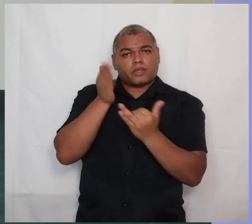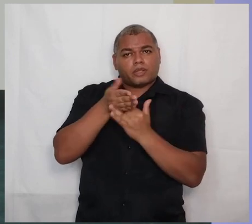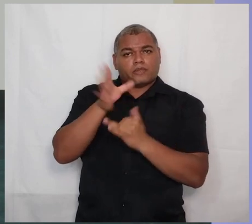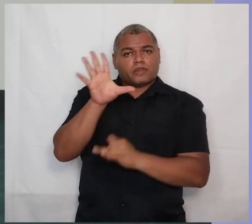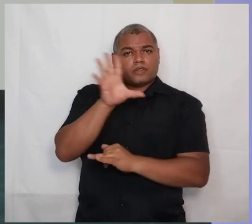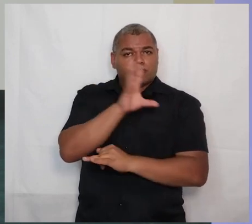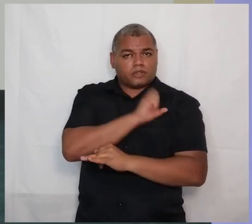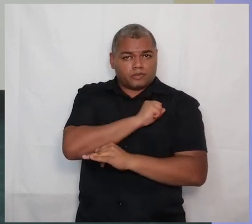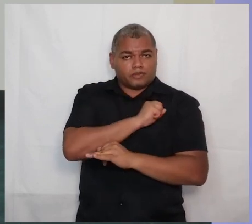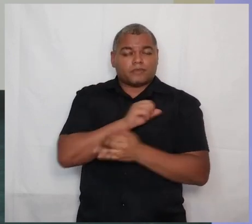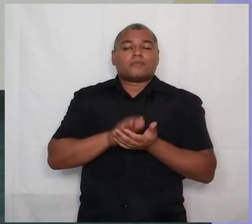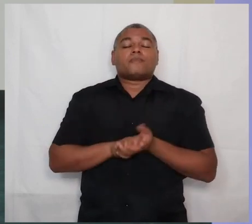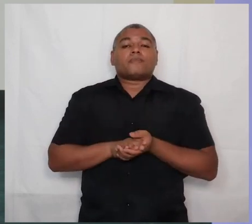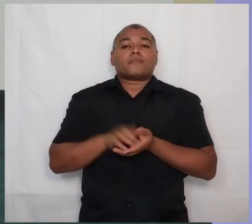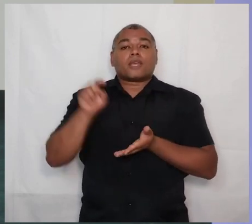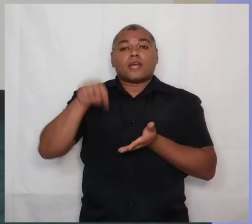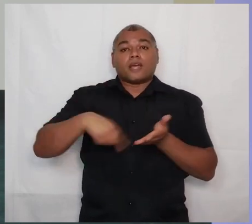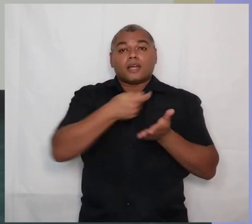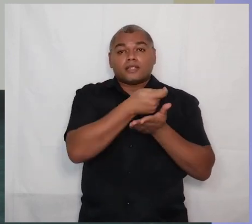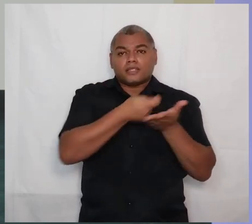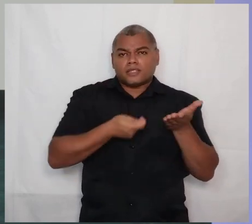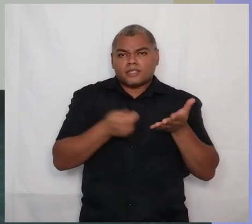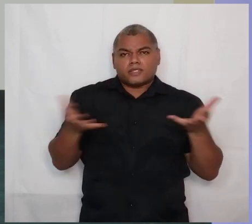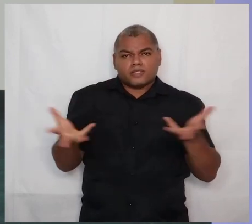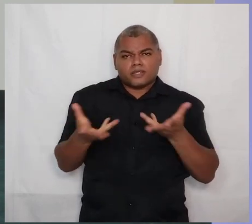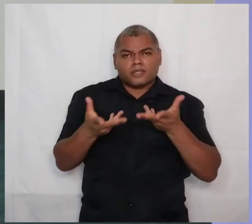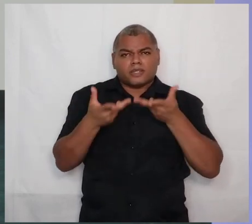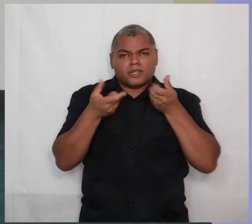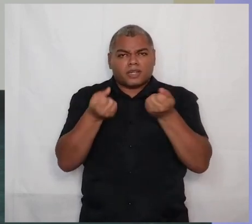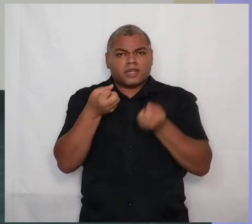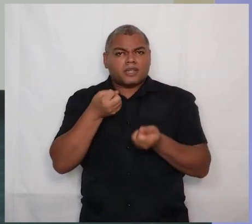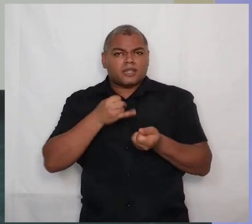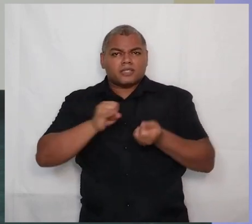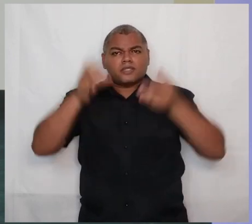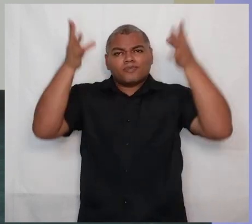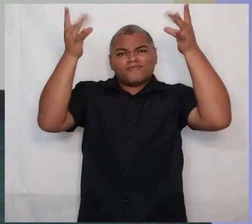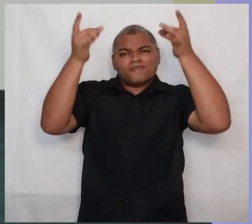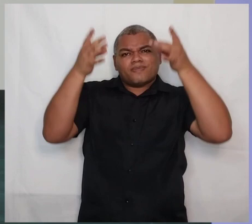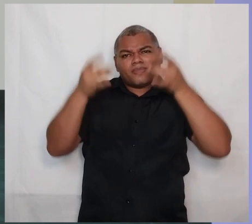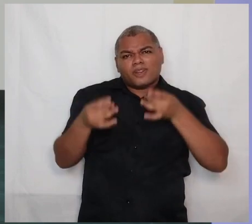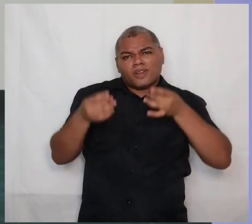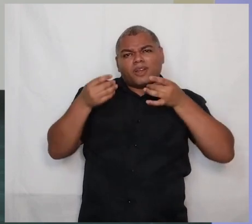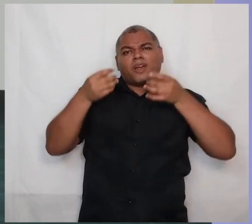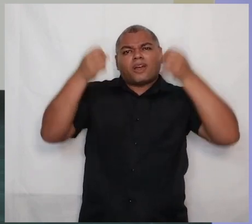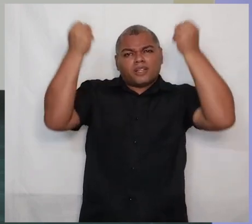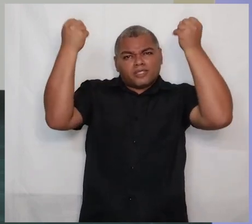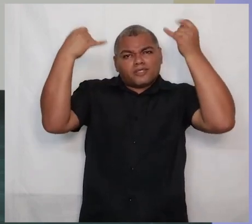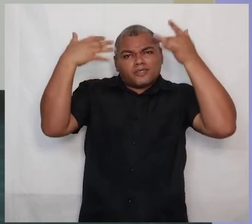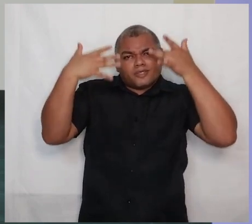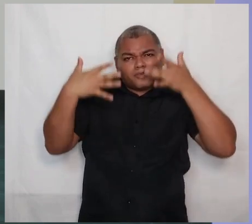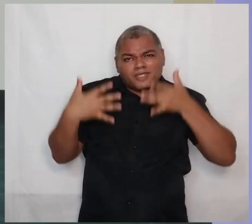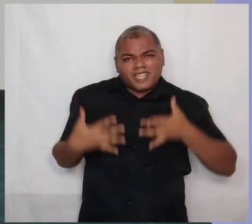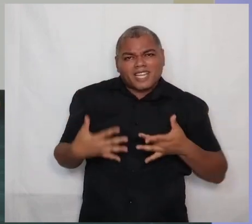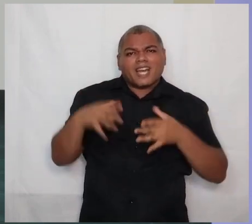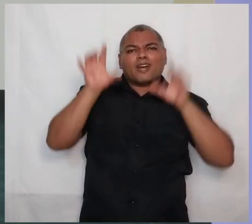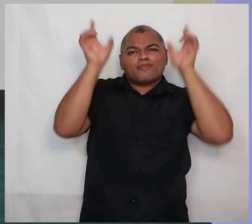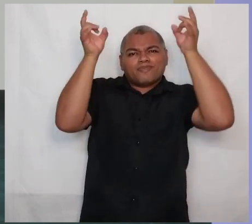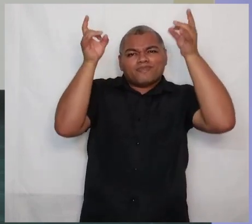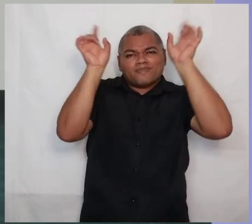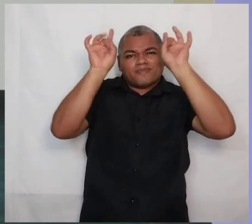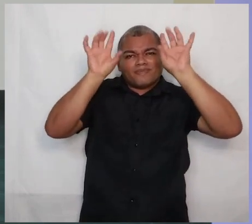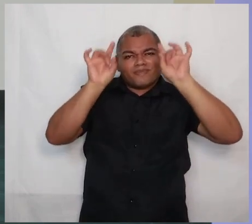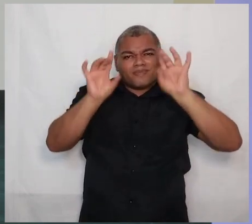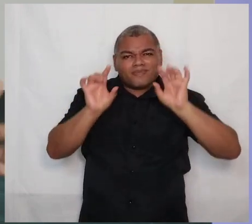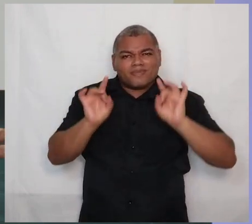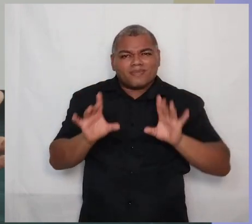texto é riquíssimo. E se nós fôssemos detalhar ou explicar todos os detalhes dele, nós passaríamos muitas